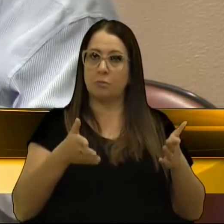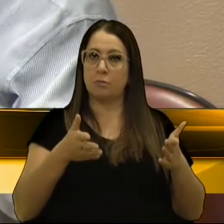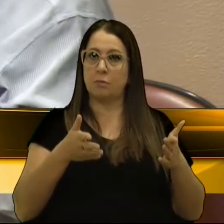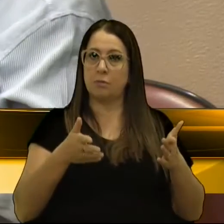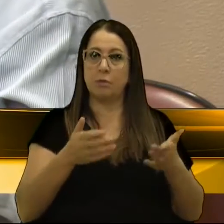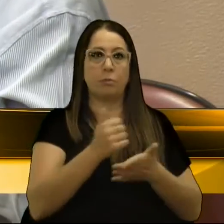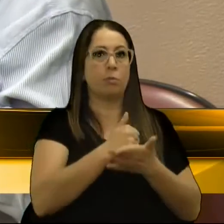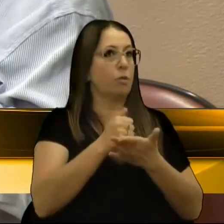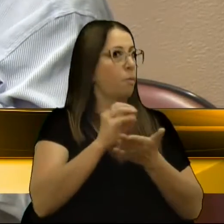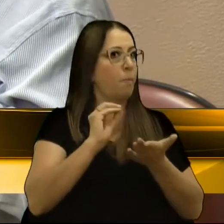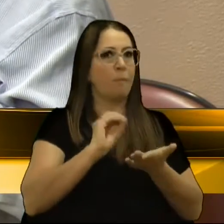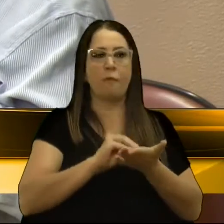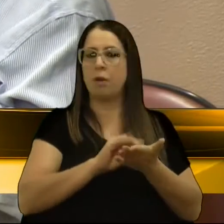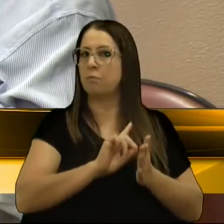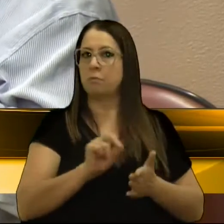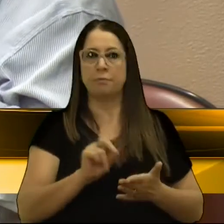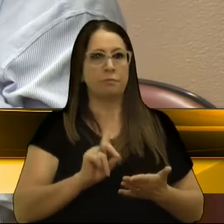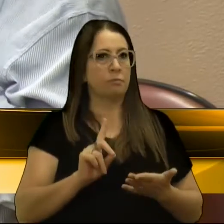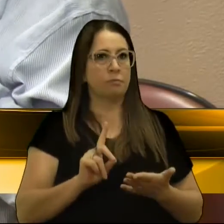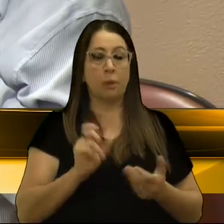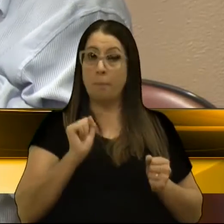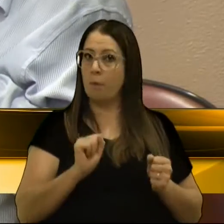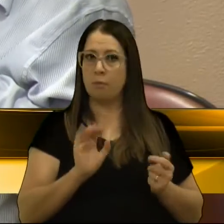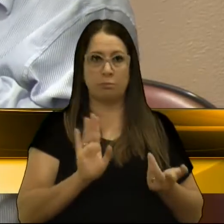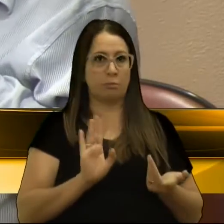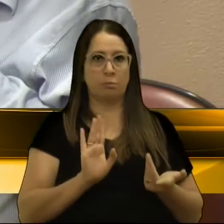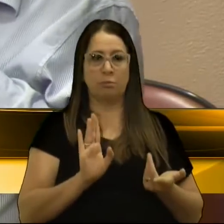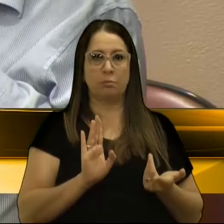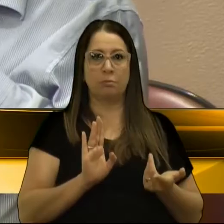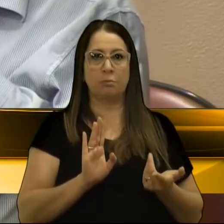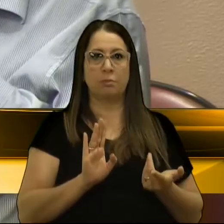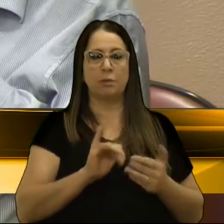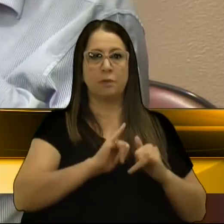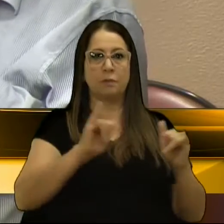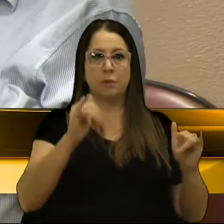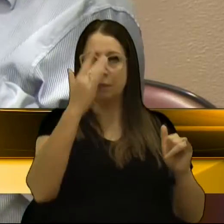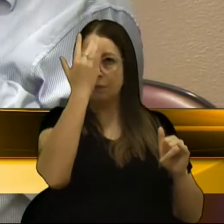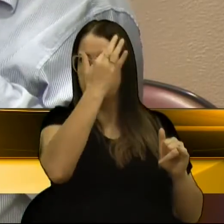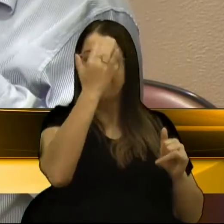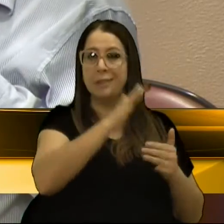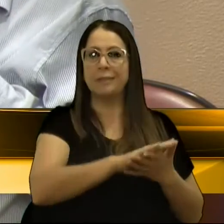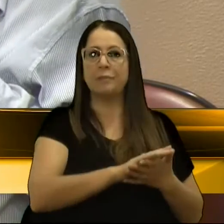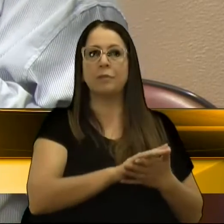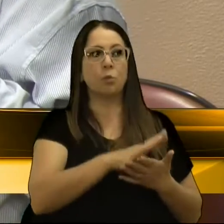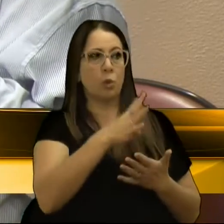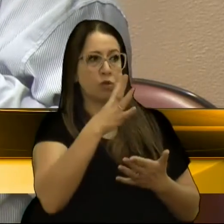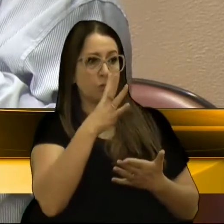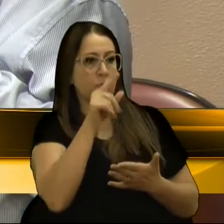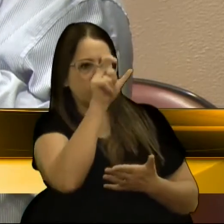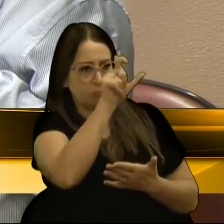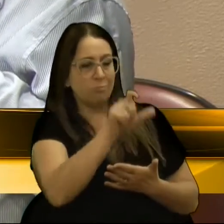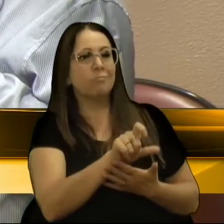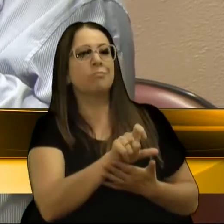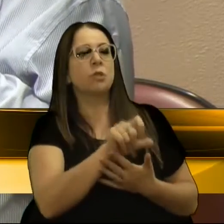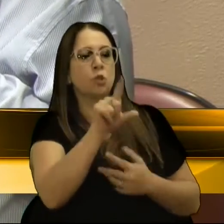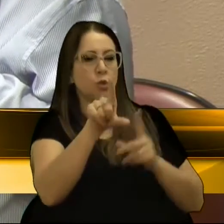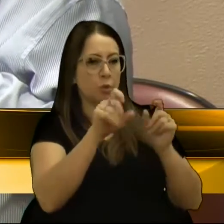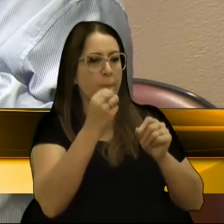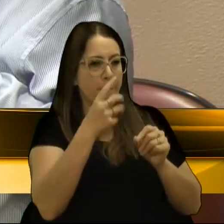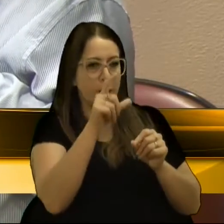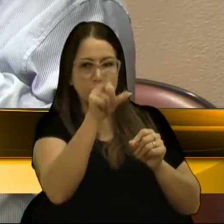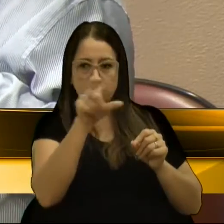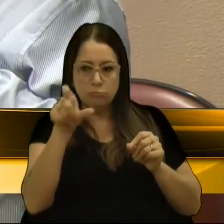o básico não pode faltar. O básico não pode faltar. Então, o recado para o Adiló, que eu admiro muito, que escolheu bem seus